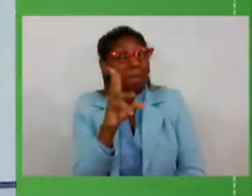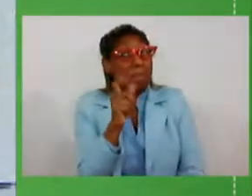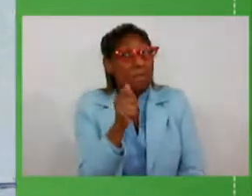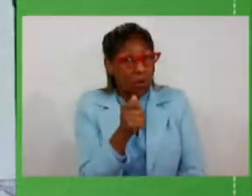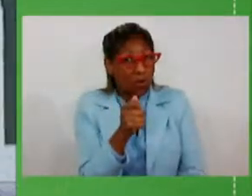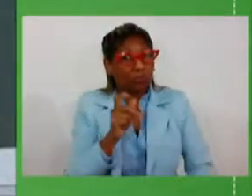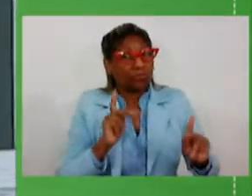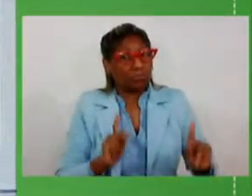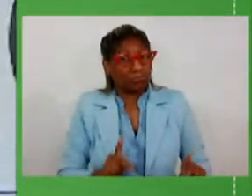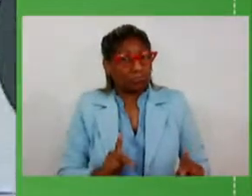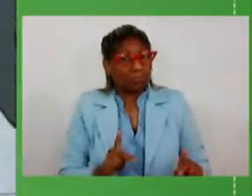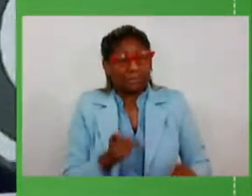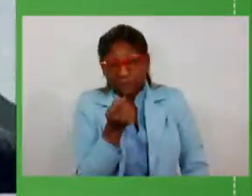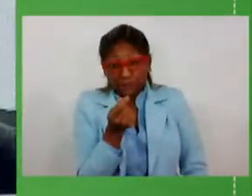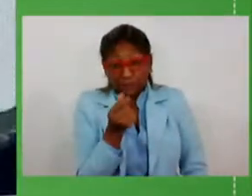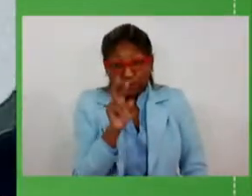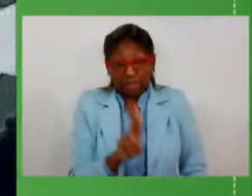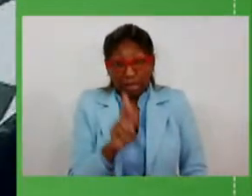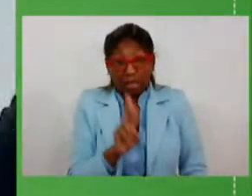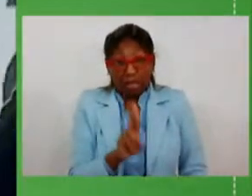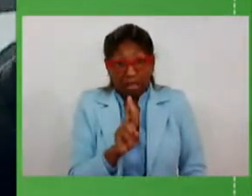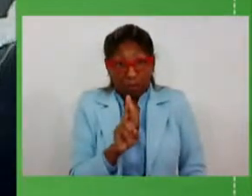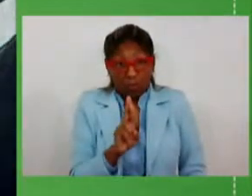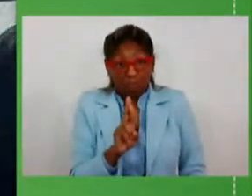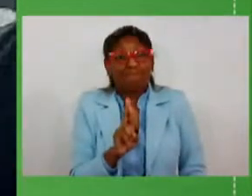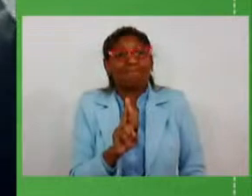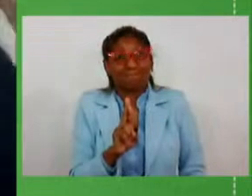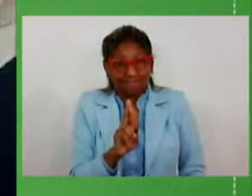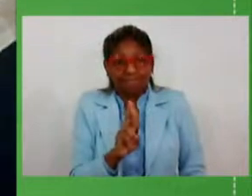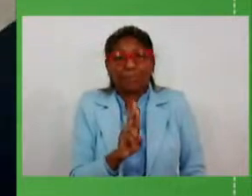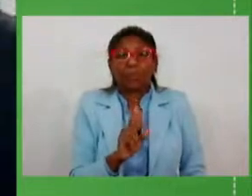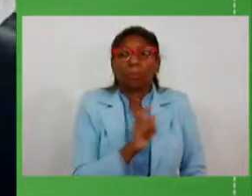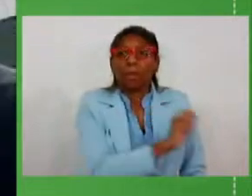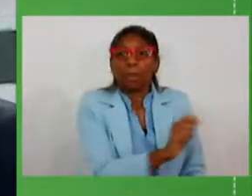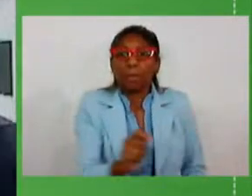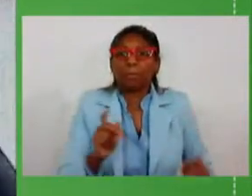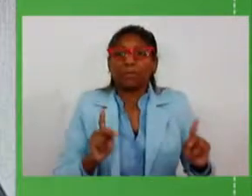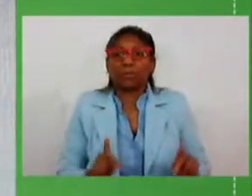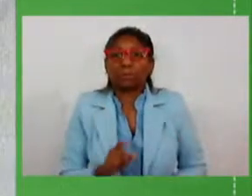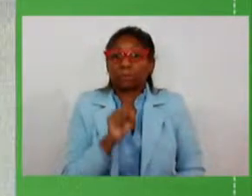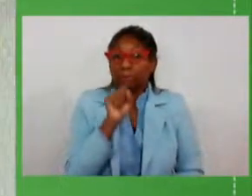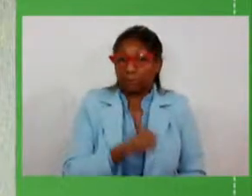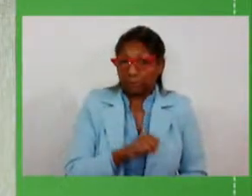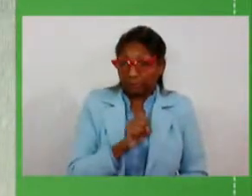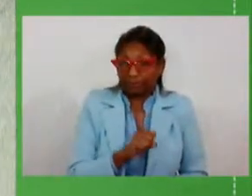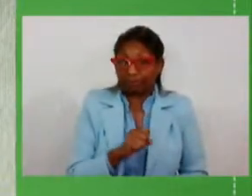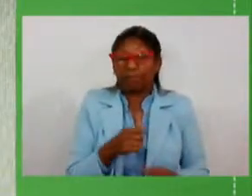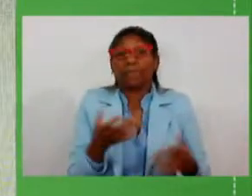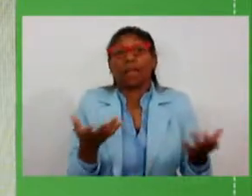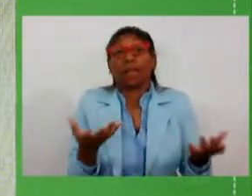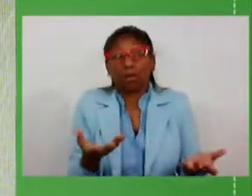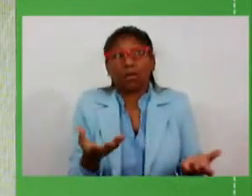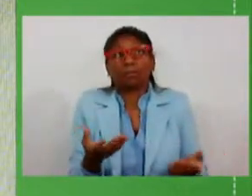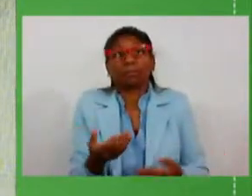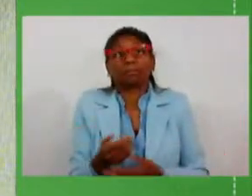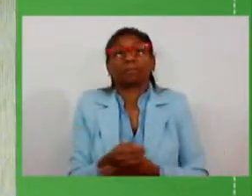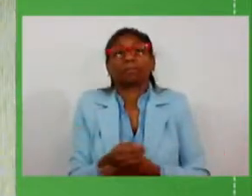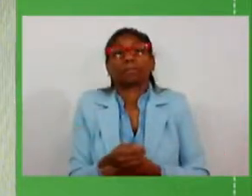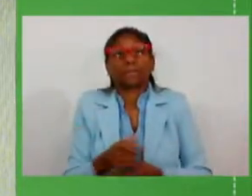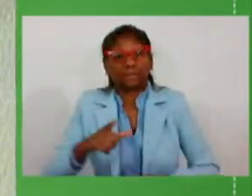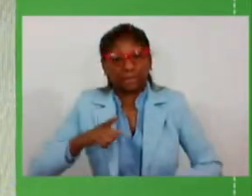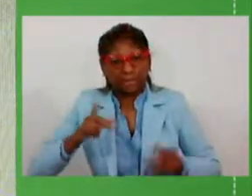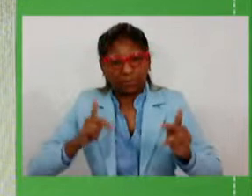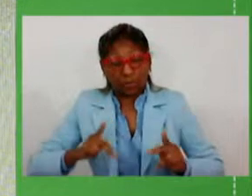Este ano, que nós vamos ter o efeito da reforma cheia dos civis e mais a parte dos